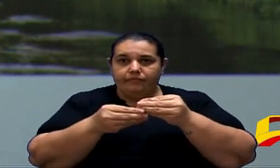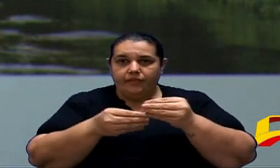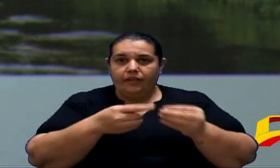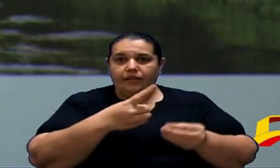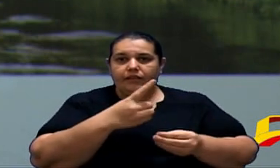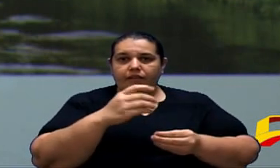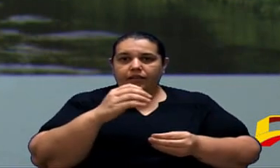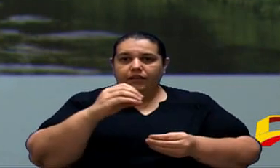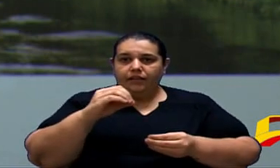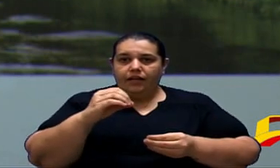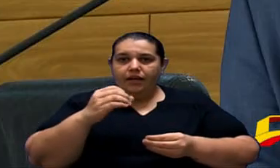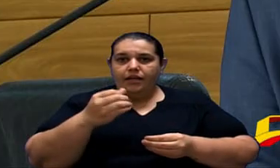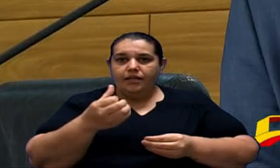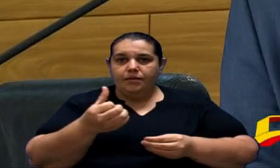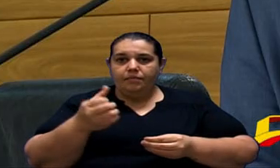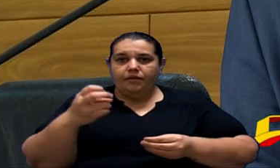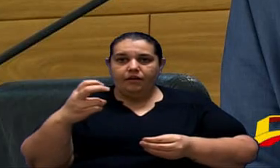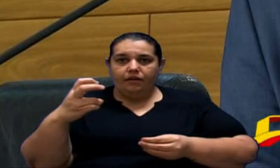10.63